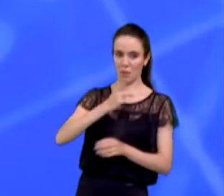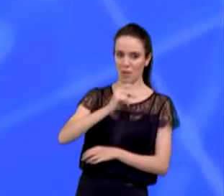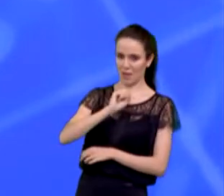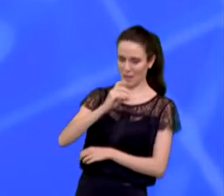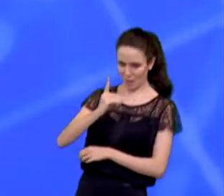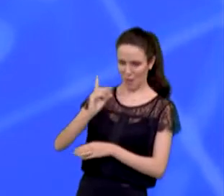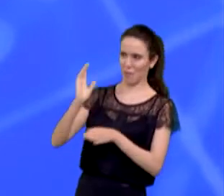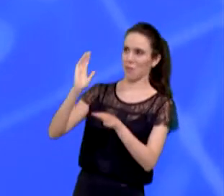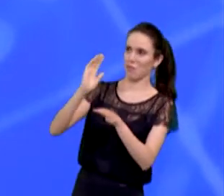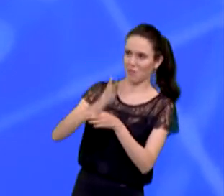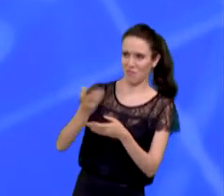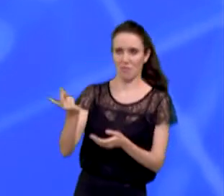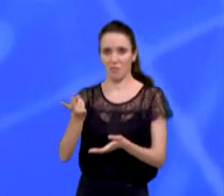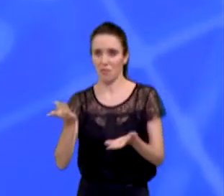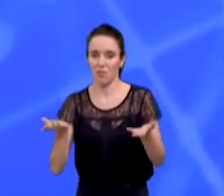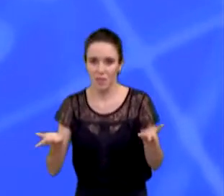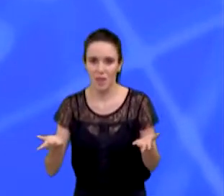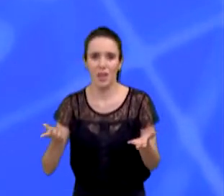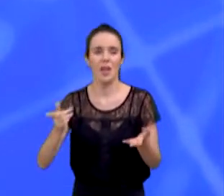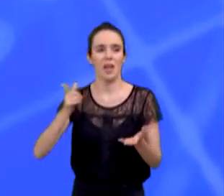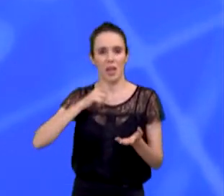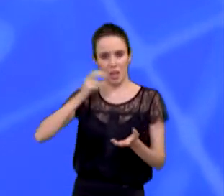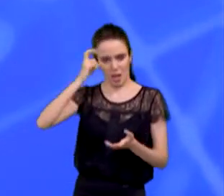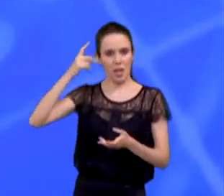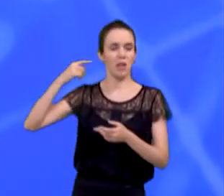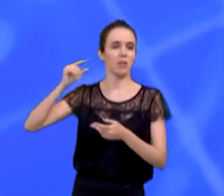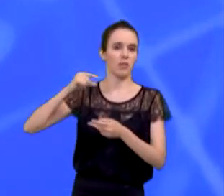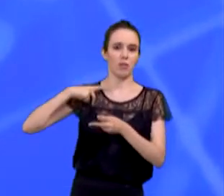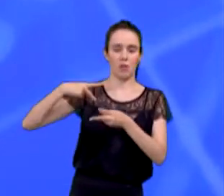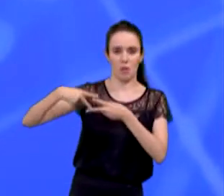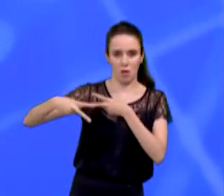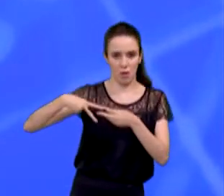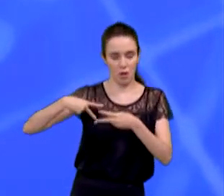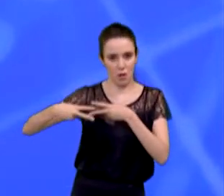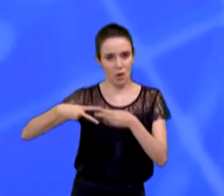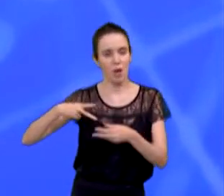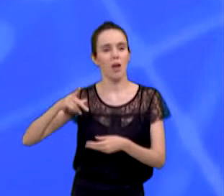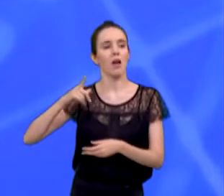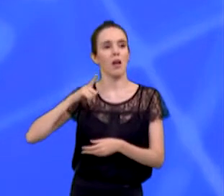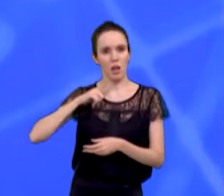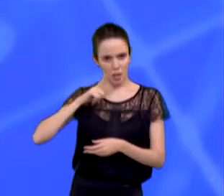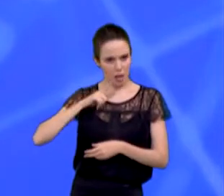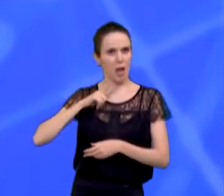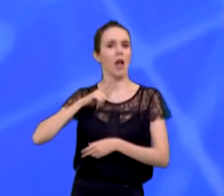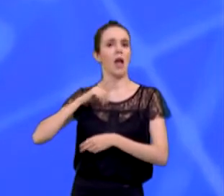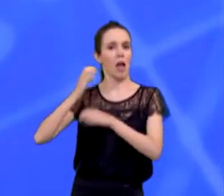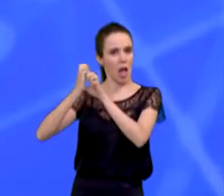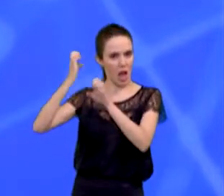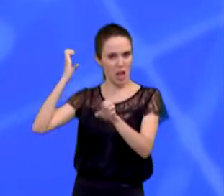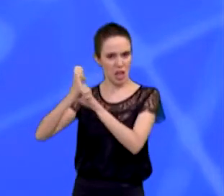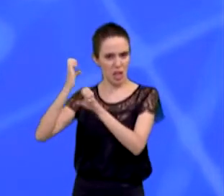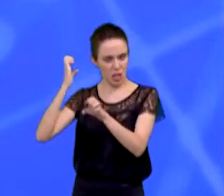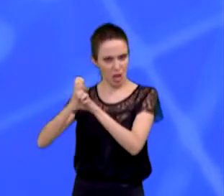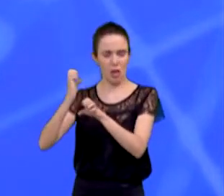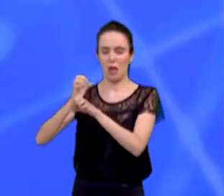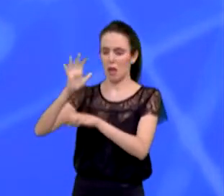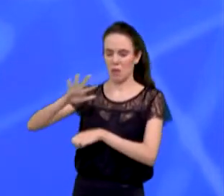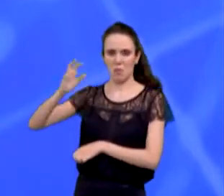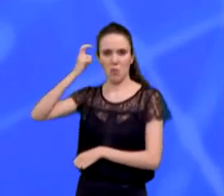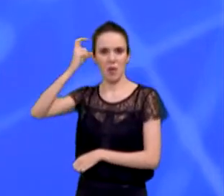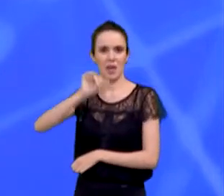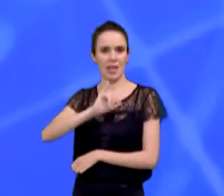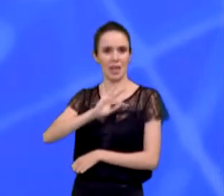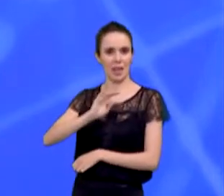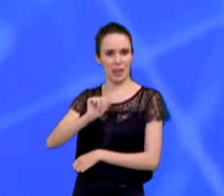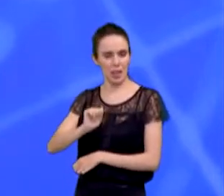E nós temos uma inteligência total em São José dos Campos. Nós temos excelentes engenheiros do ITA que ajudam